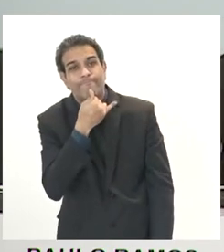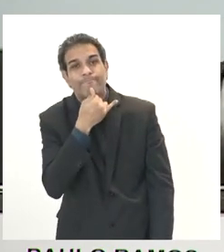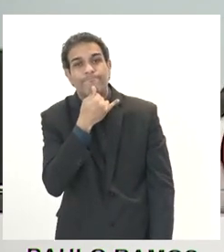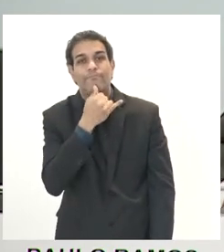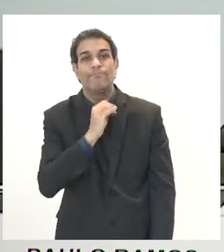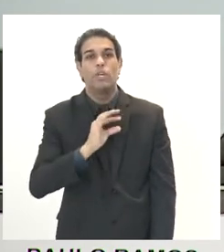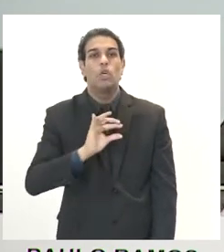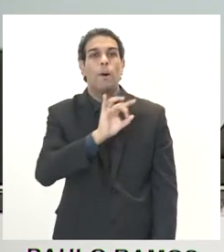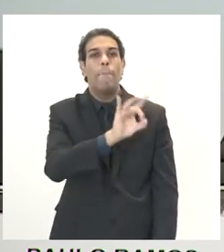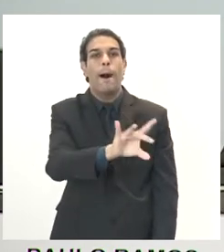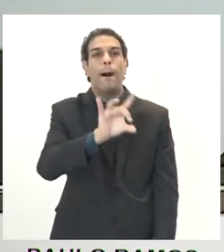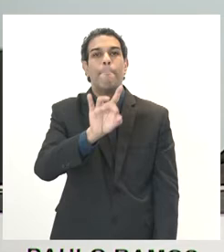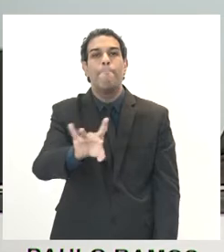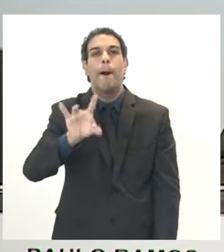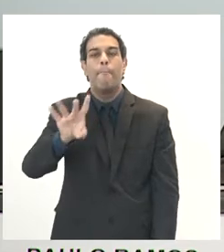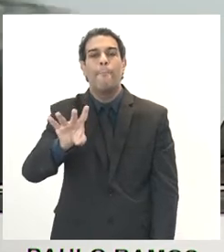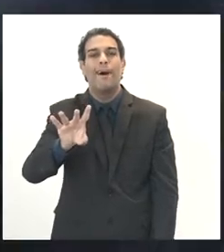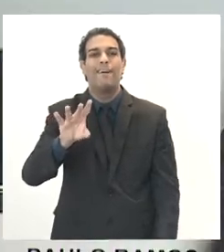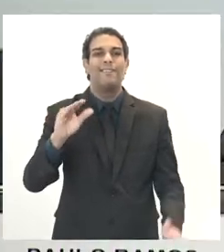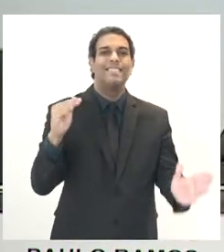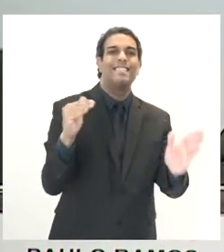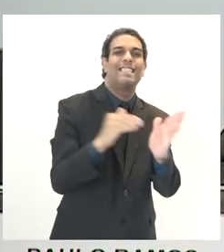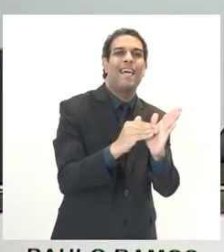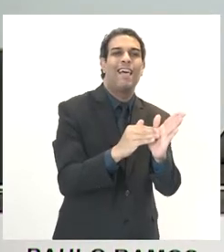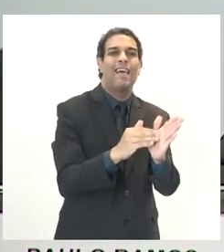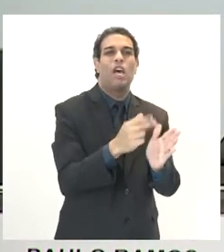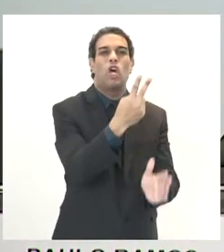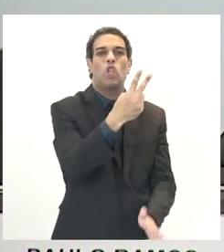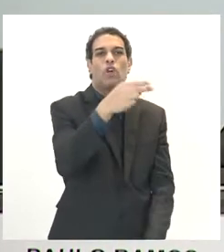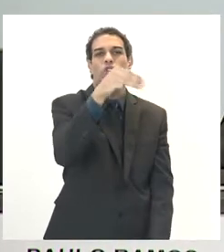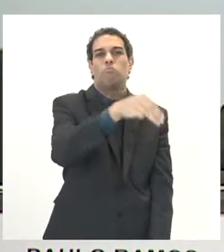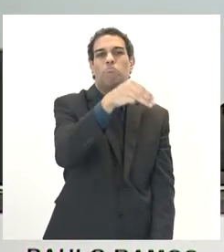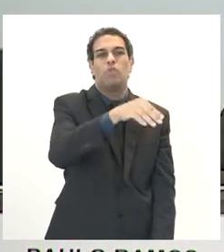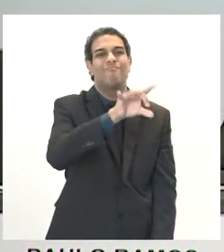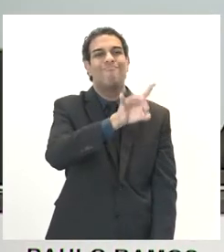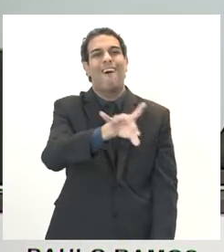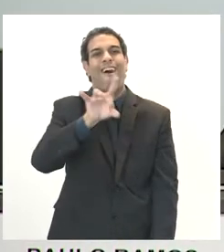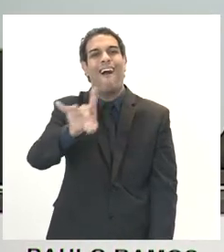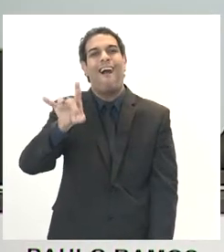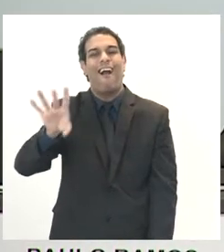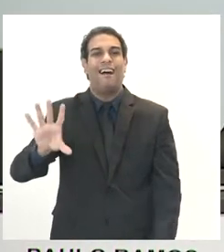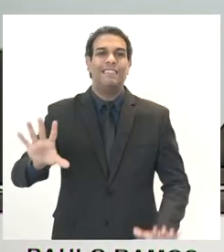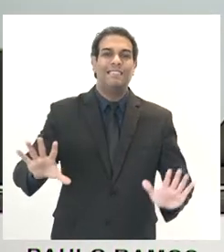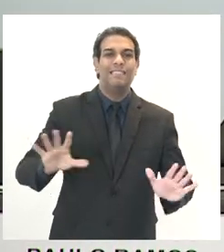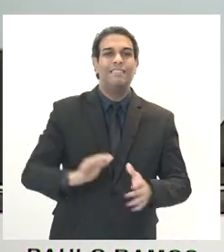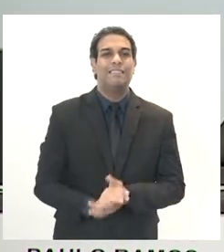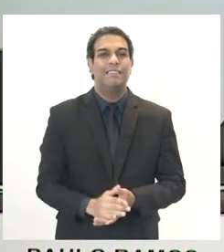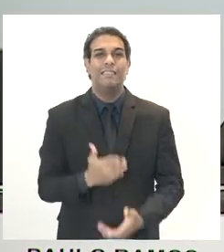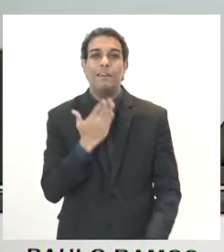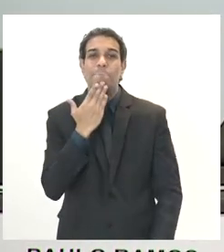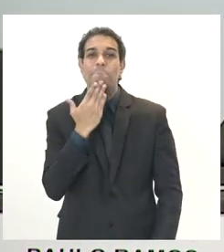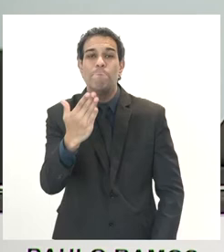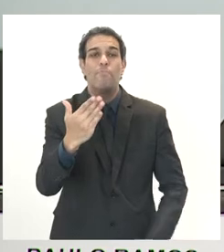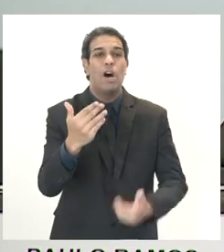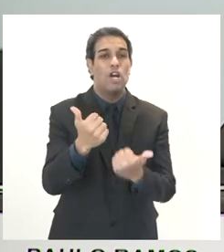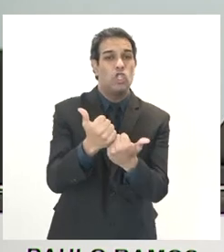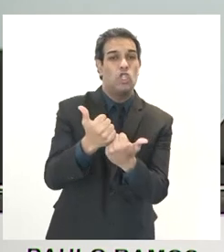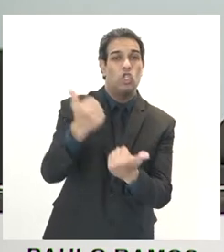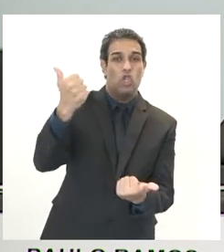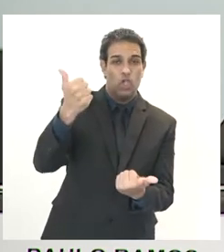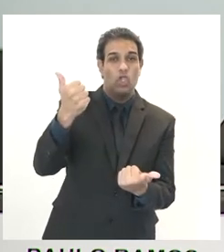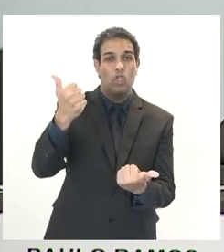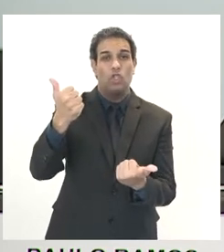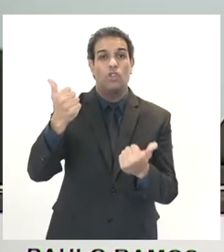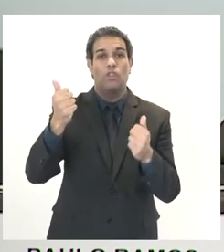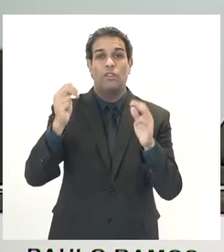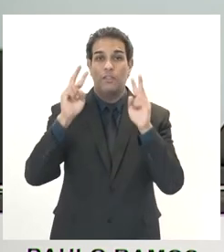seria uma participação mais efetiva. Então, quero que o assessor aqui, o Geda, dê uma